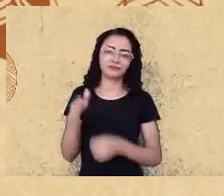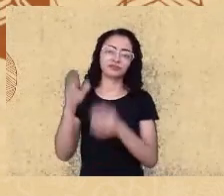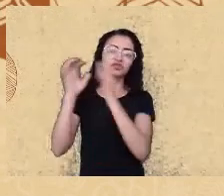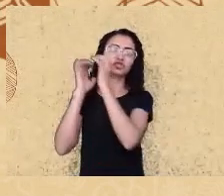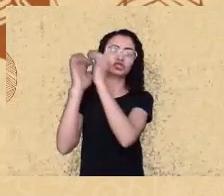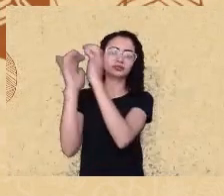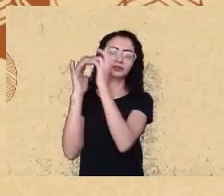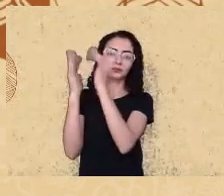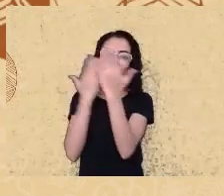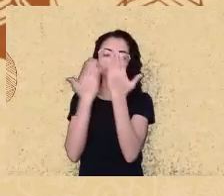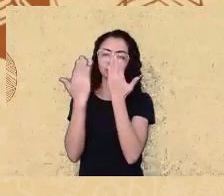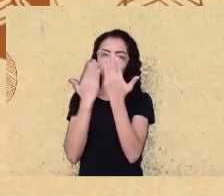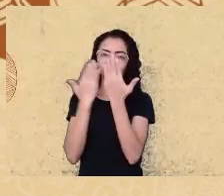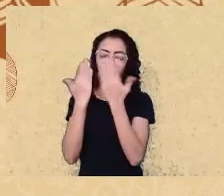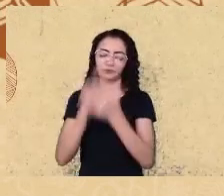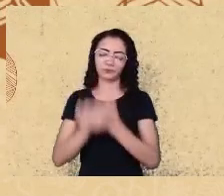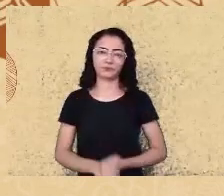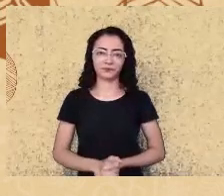Obrigada.